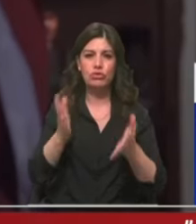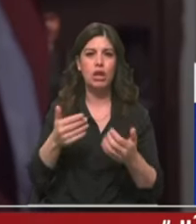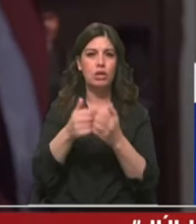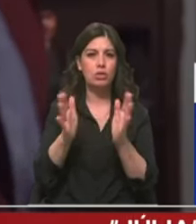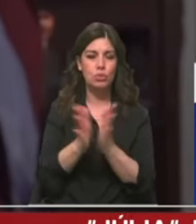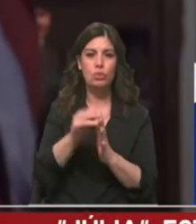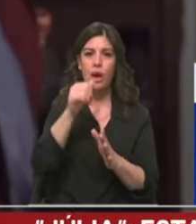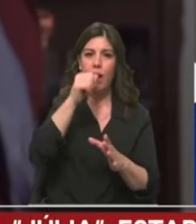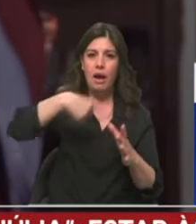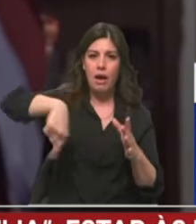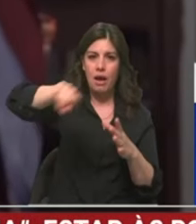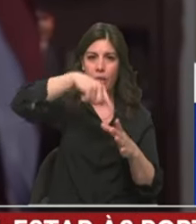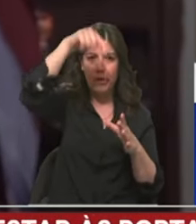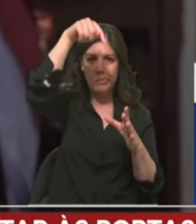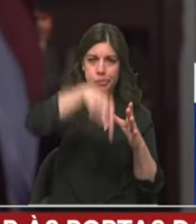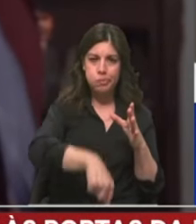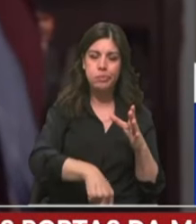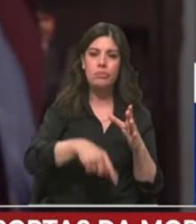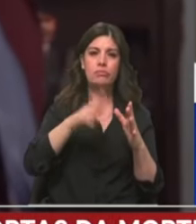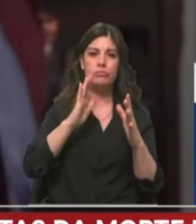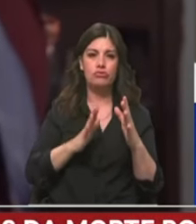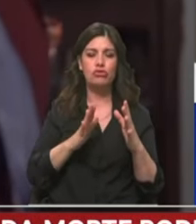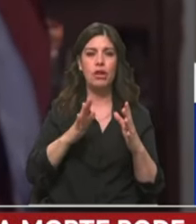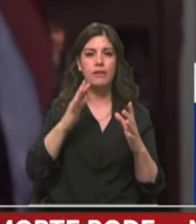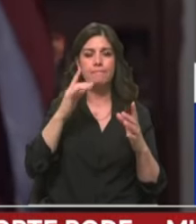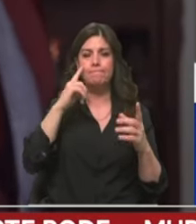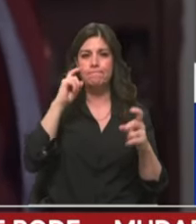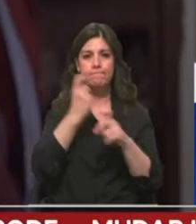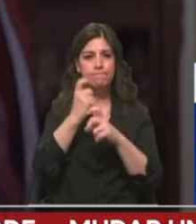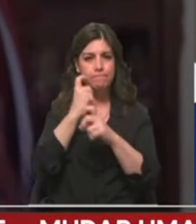foram verificados pelos inspectores da Polícia Judiciária.